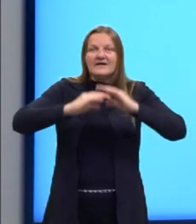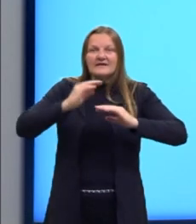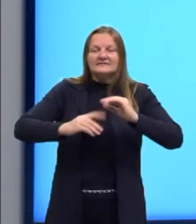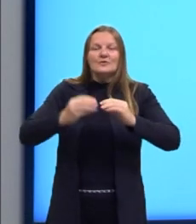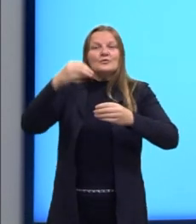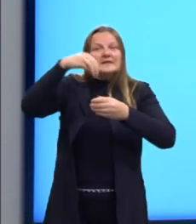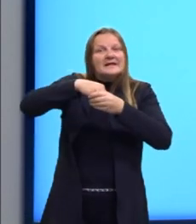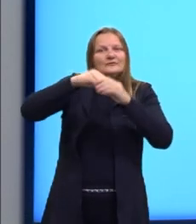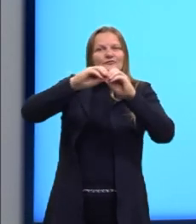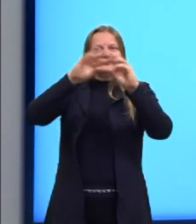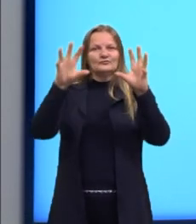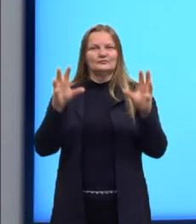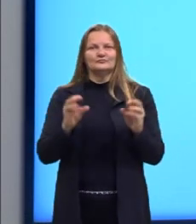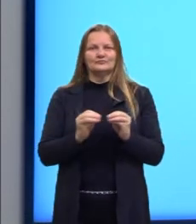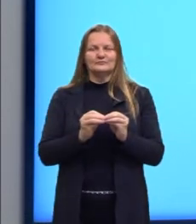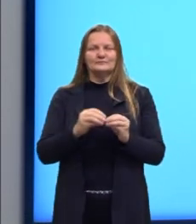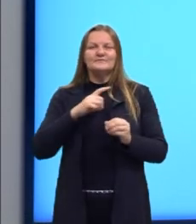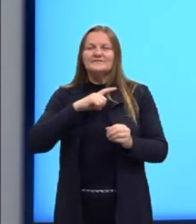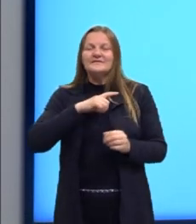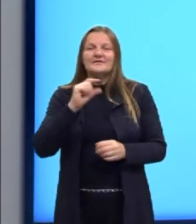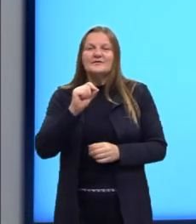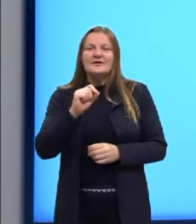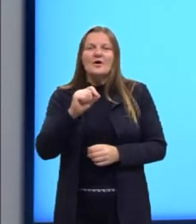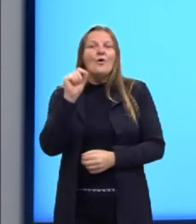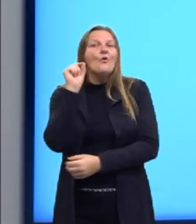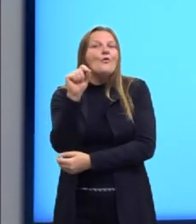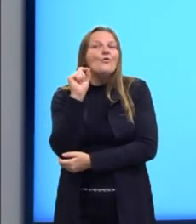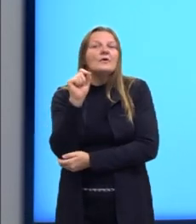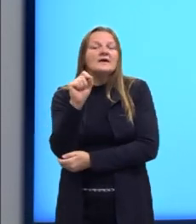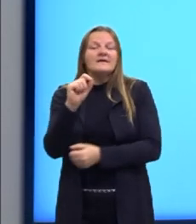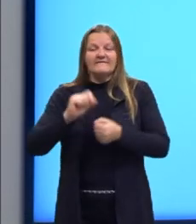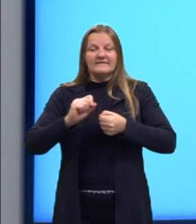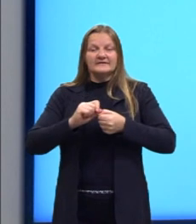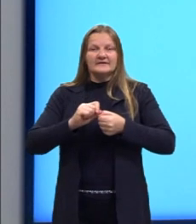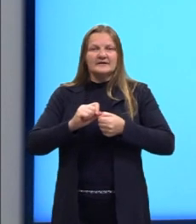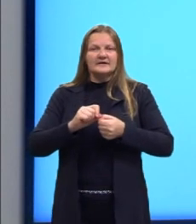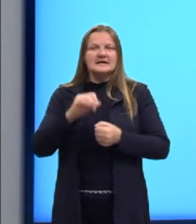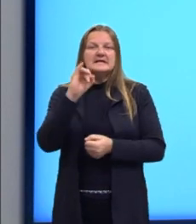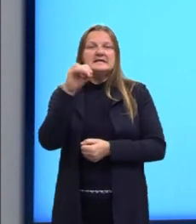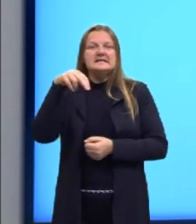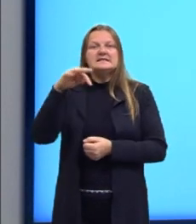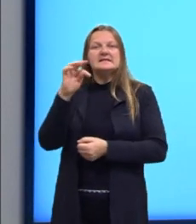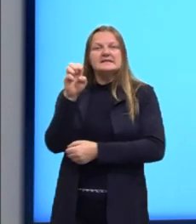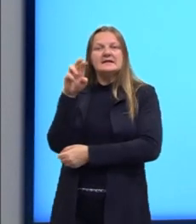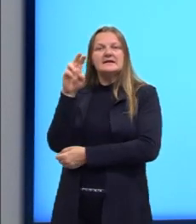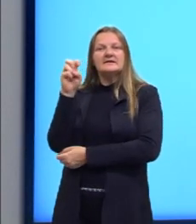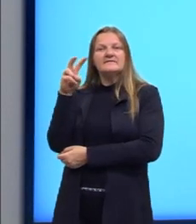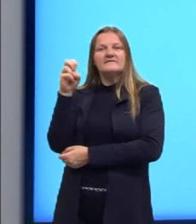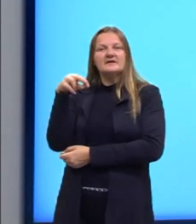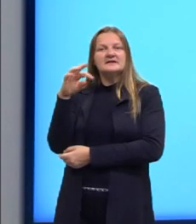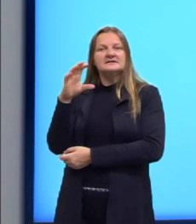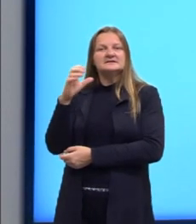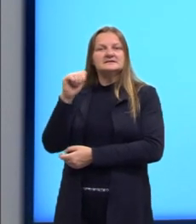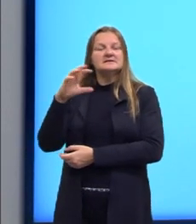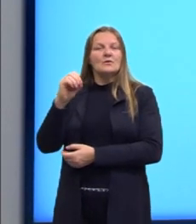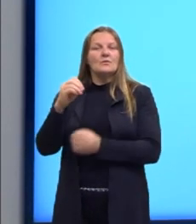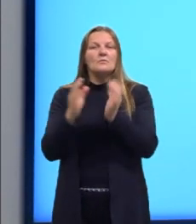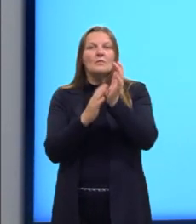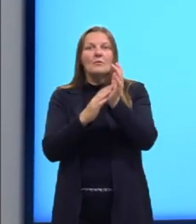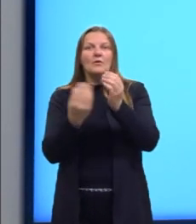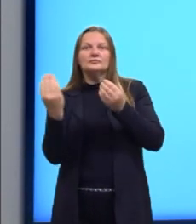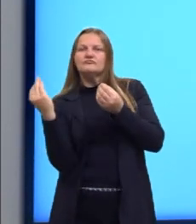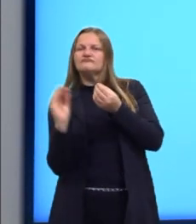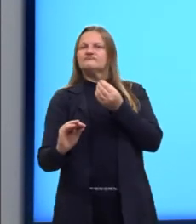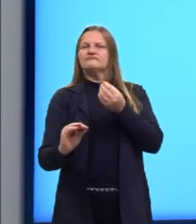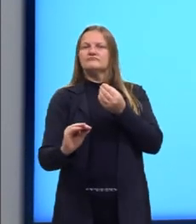conclusão, vai ser esse o que vai ser feito. O que eu preciso fazer para que essa proposta de